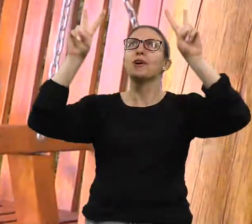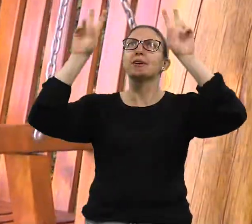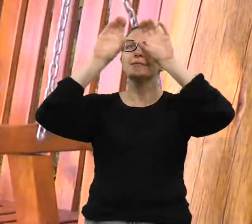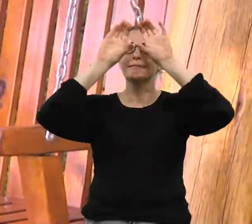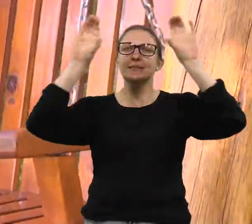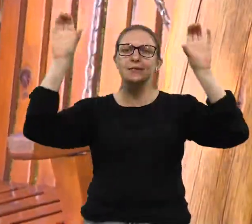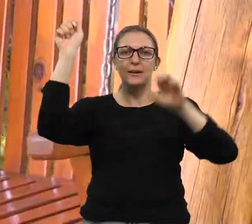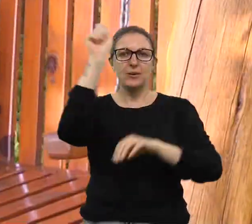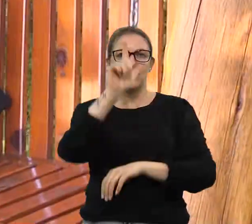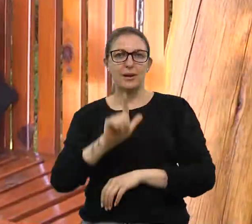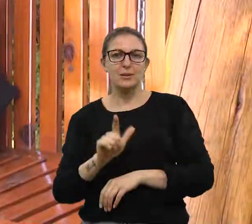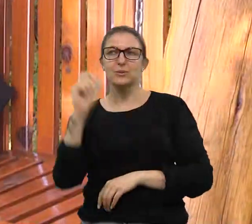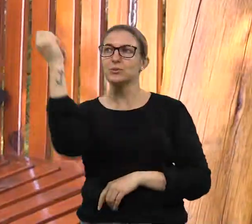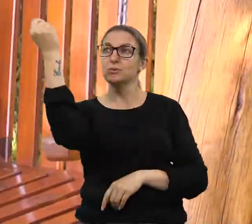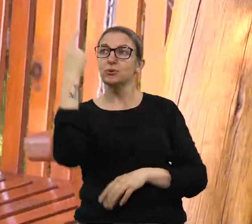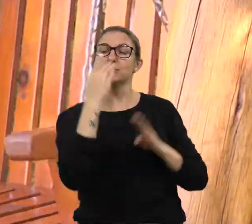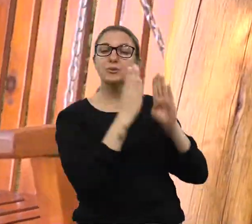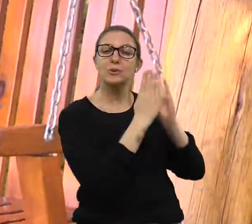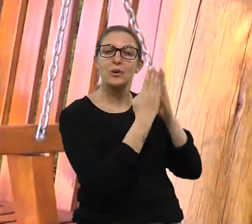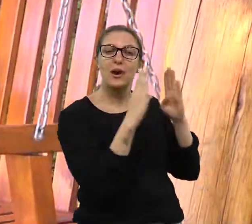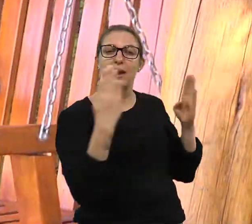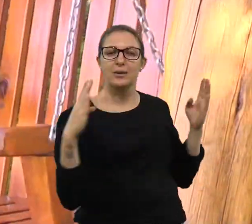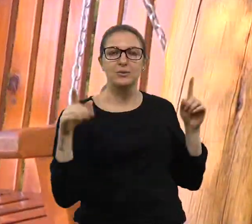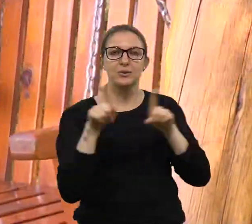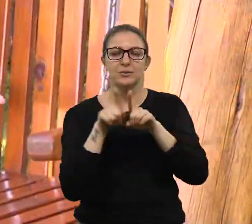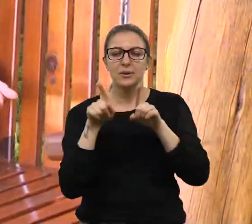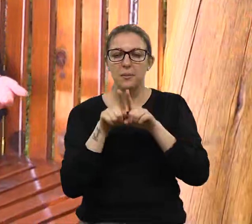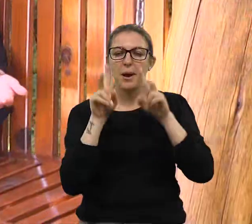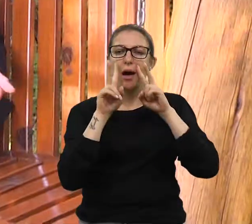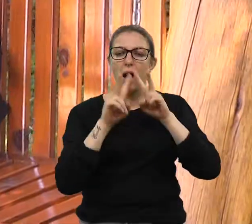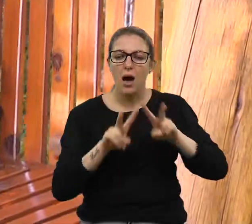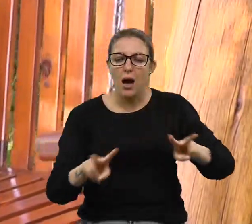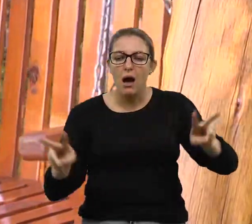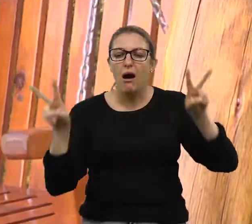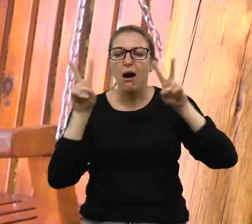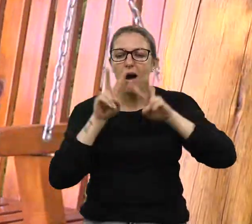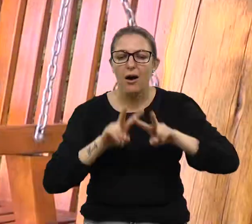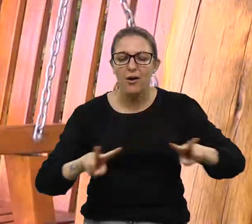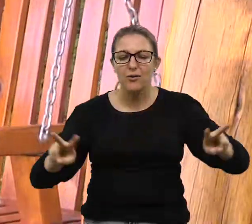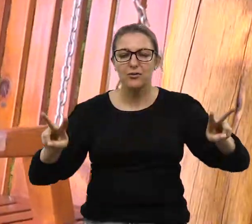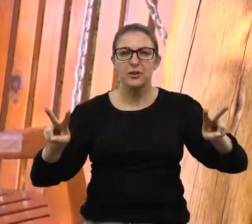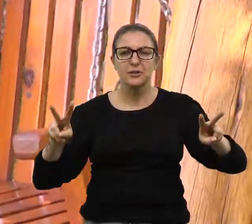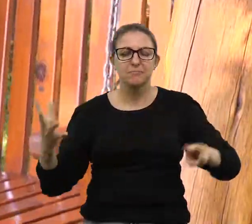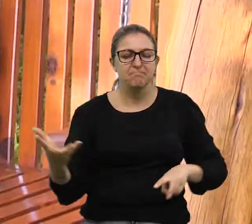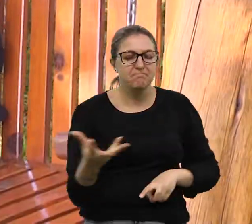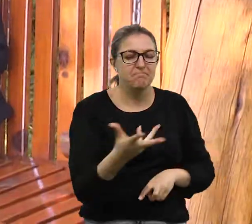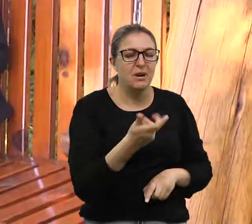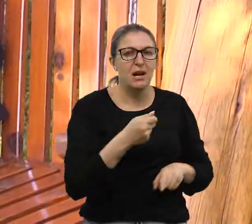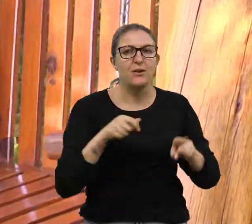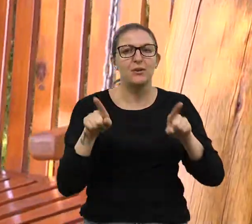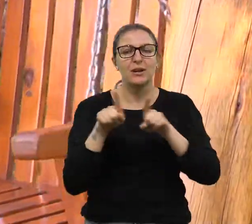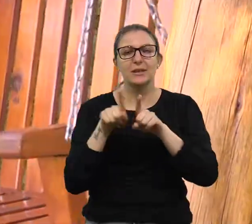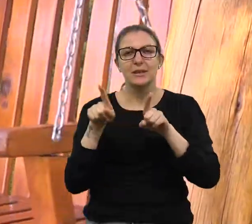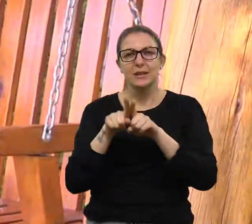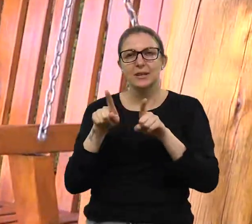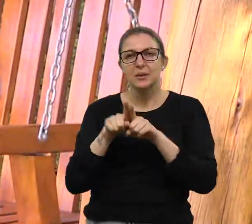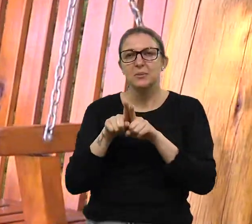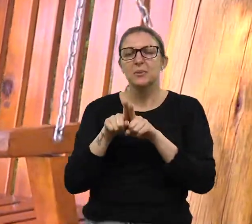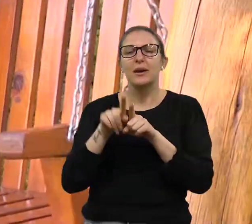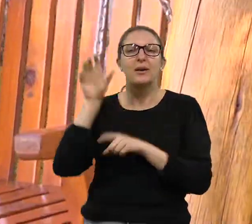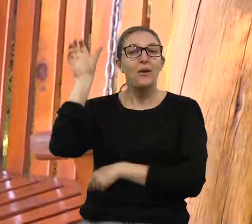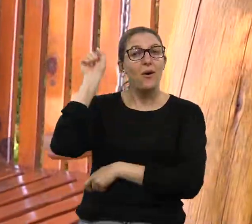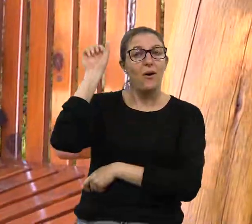como companhia um céu azul, um sol radiante e uma vista esplandecente. E ainda